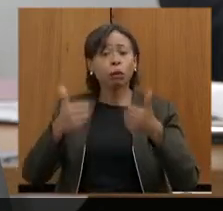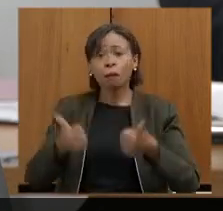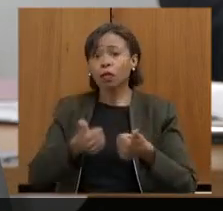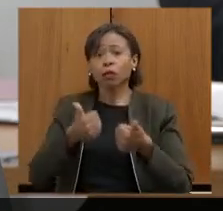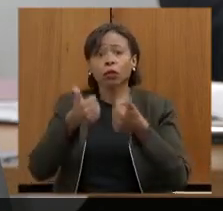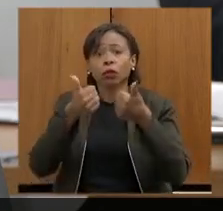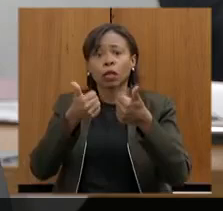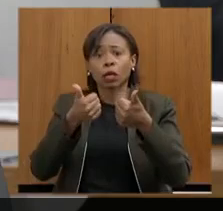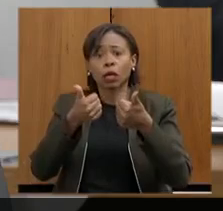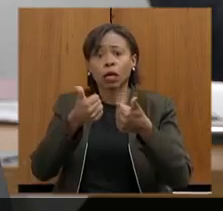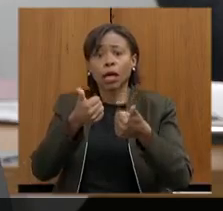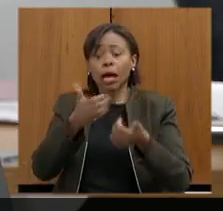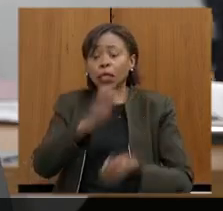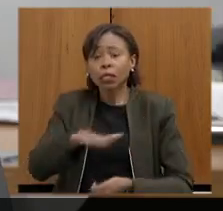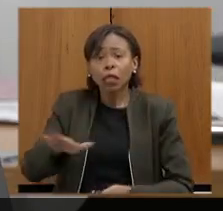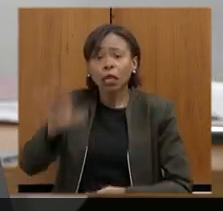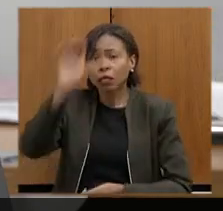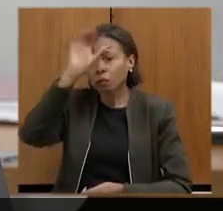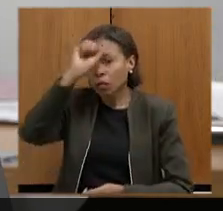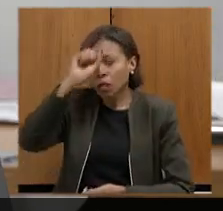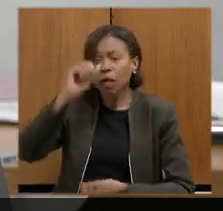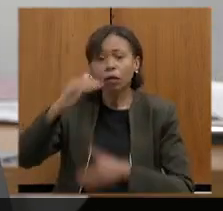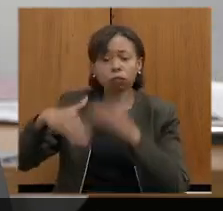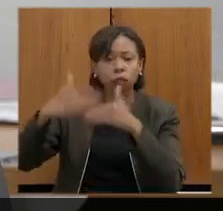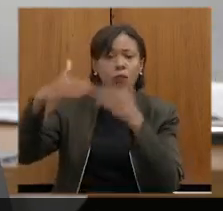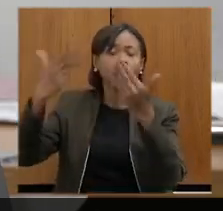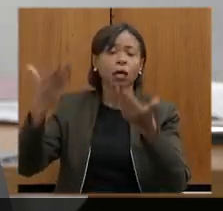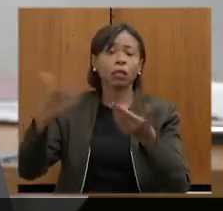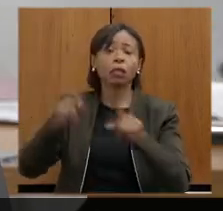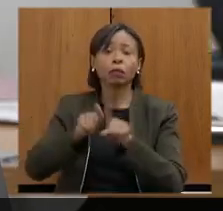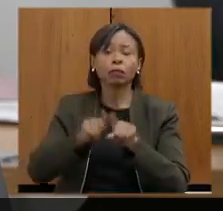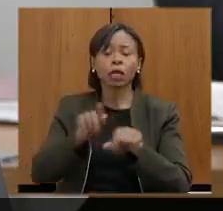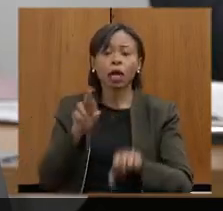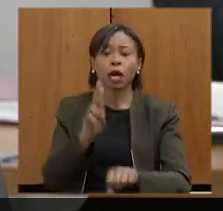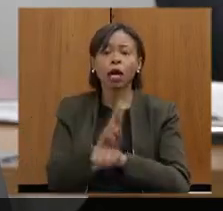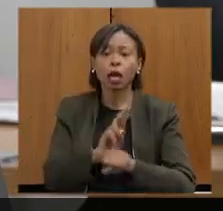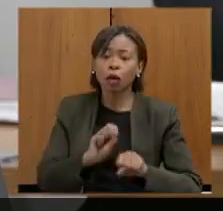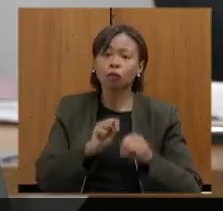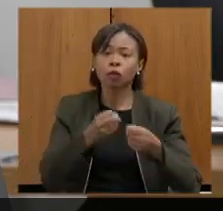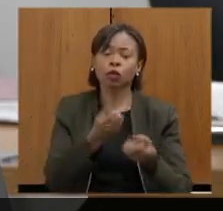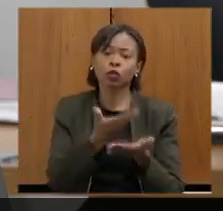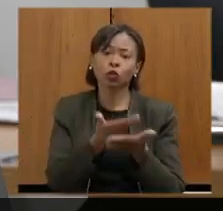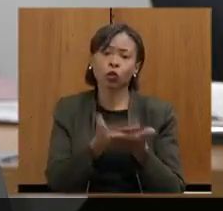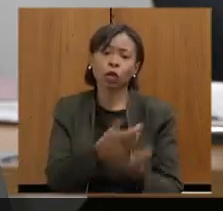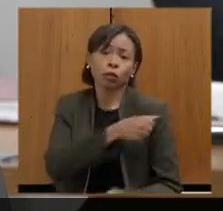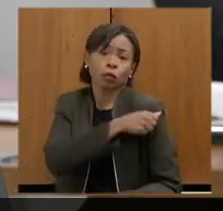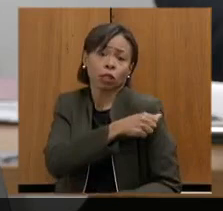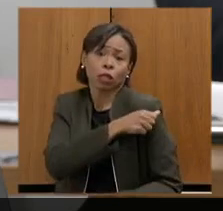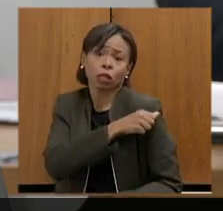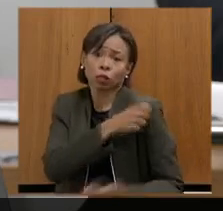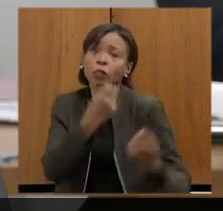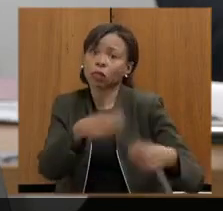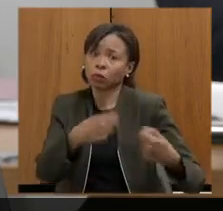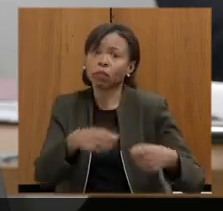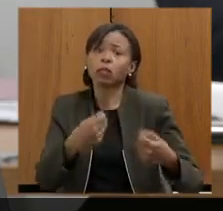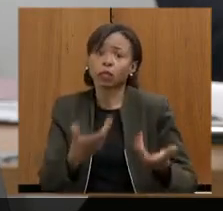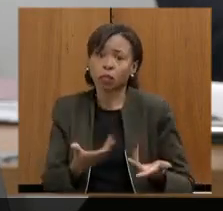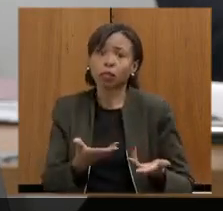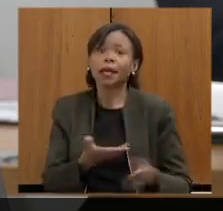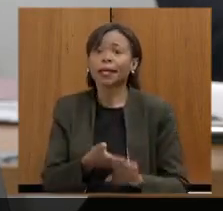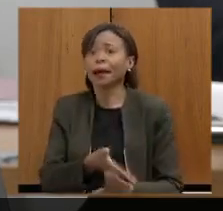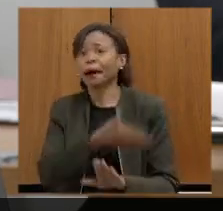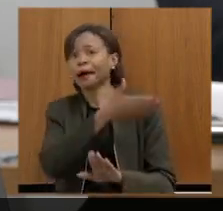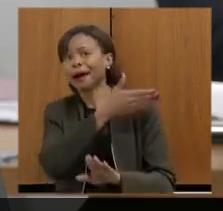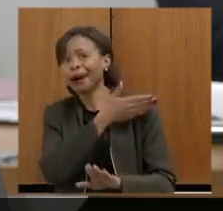nossas crianças. É foco em ter reforço escolar para aqueles alunos que mais precisam e que tiveram o seu processo de ensino